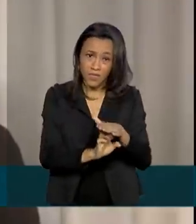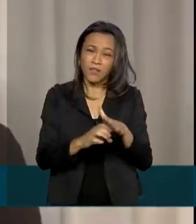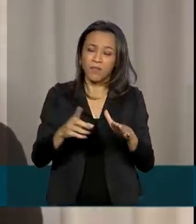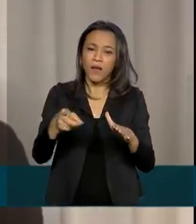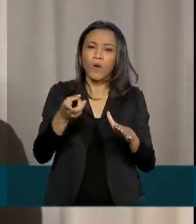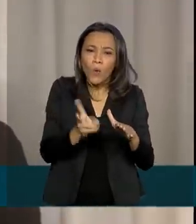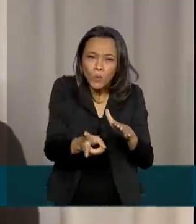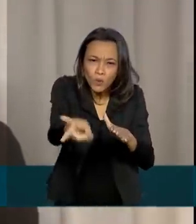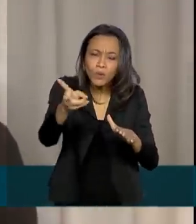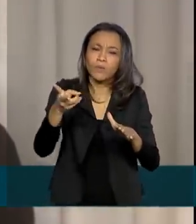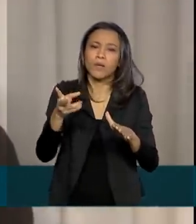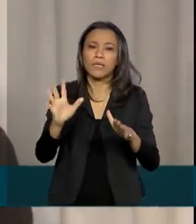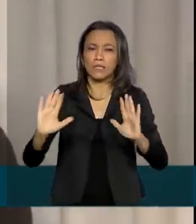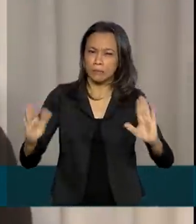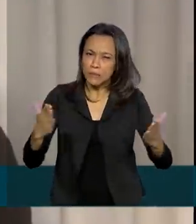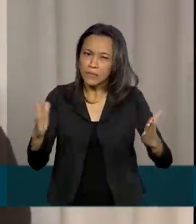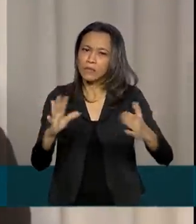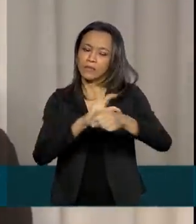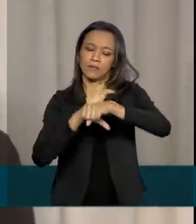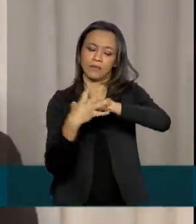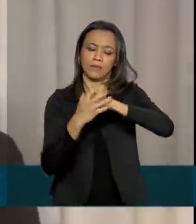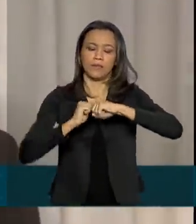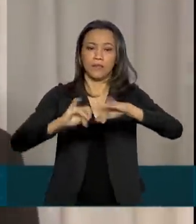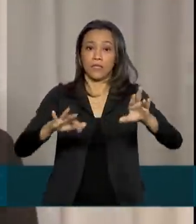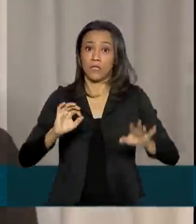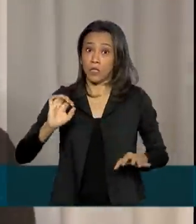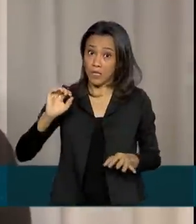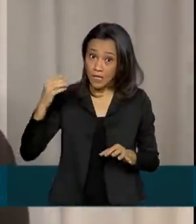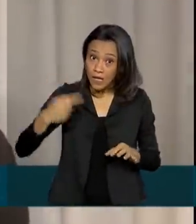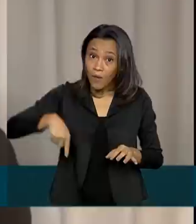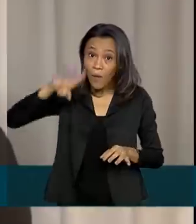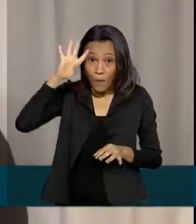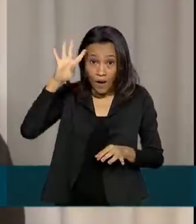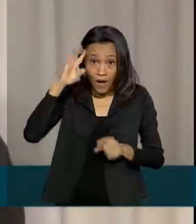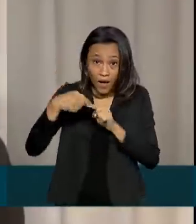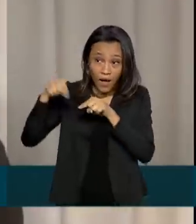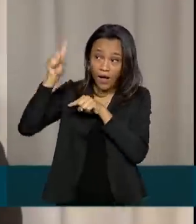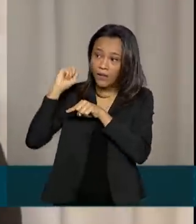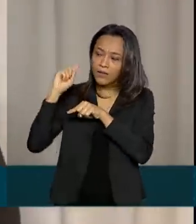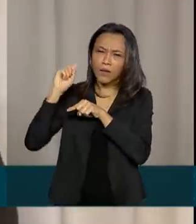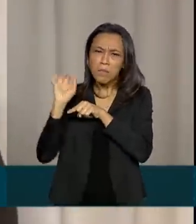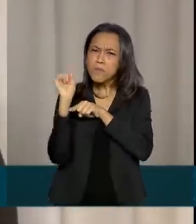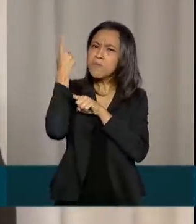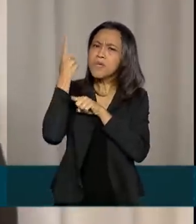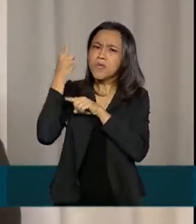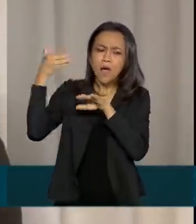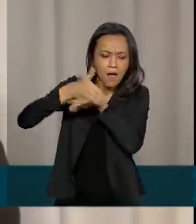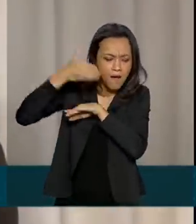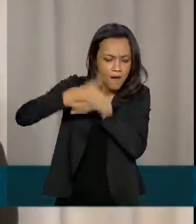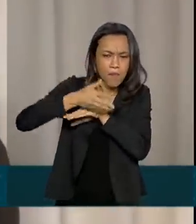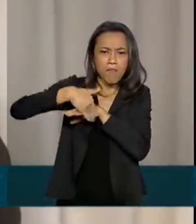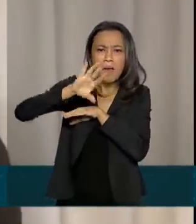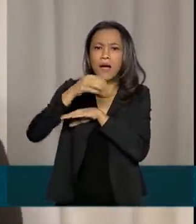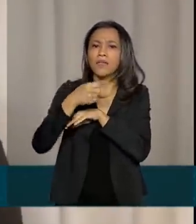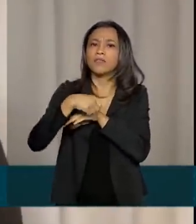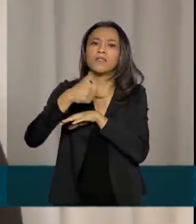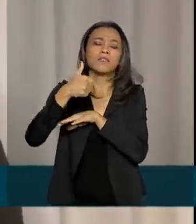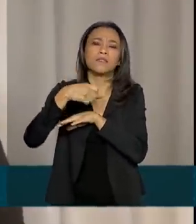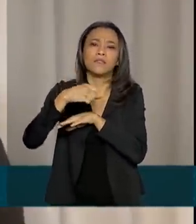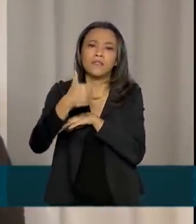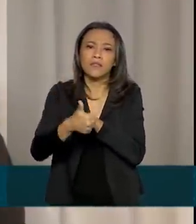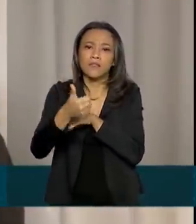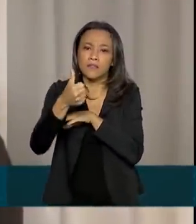pandemia. Só no primeiro dia de operações, nesta quarta-feira, mais de 64 mil empresas se